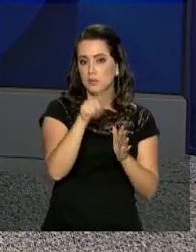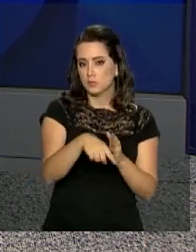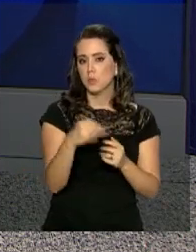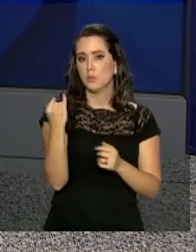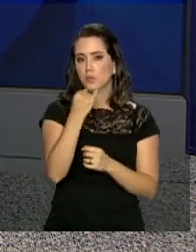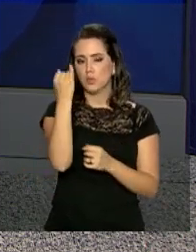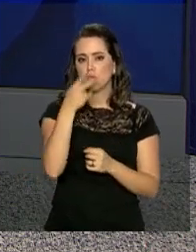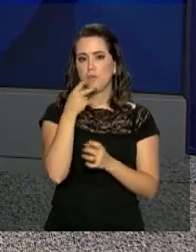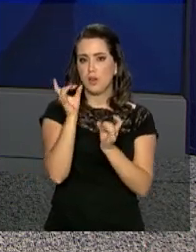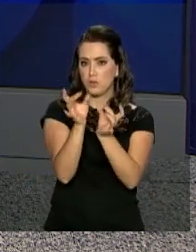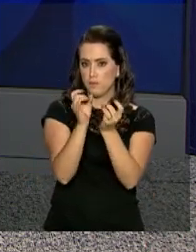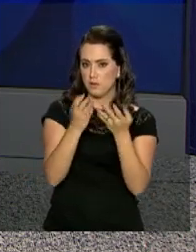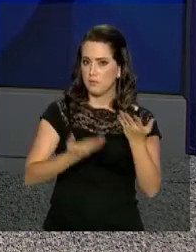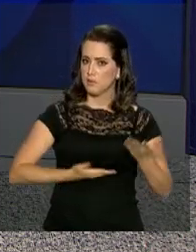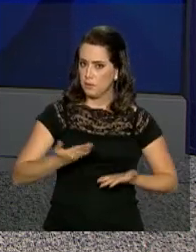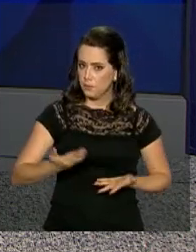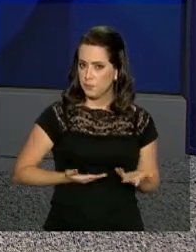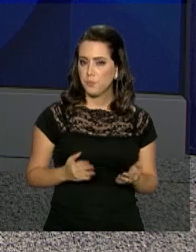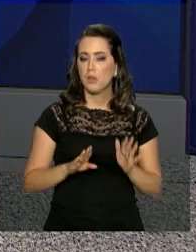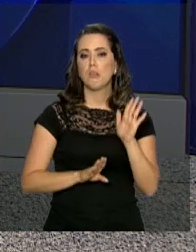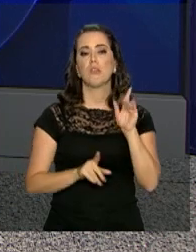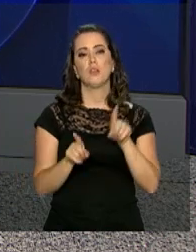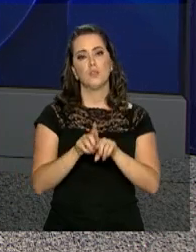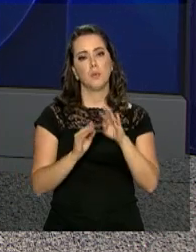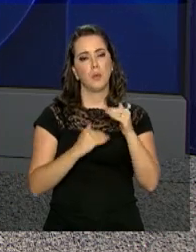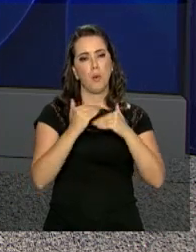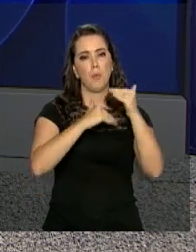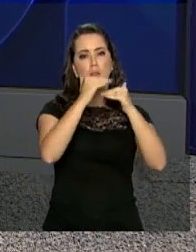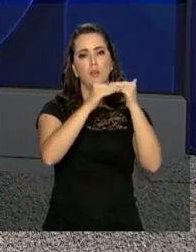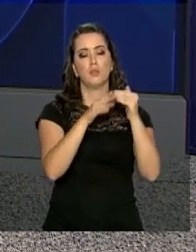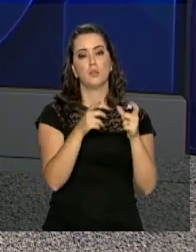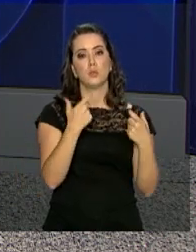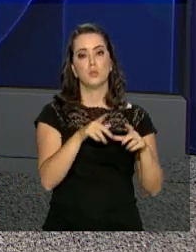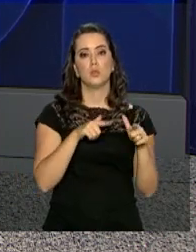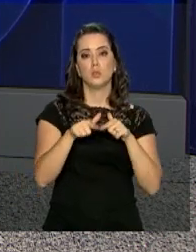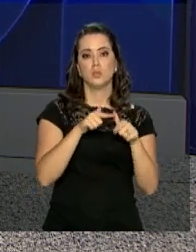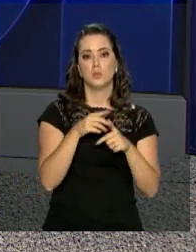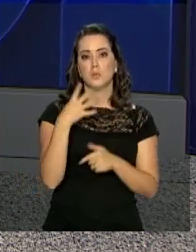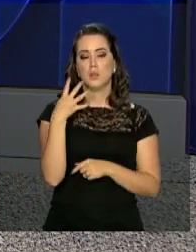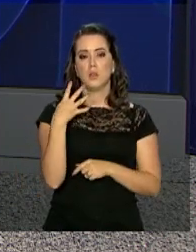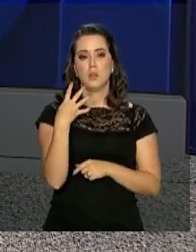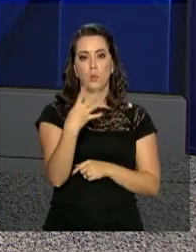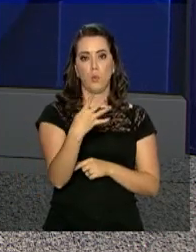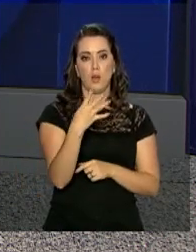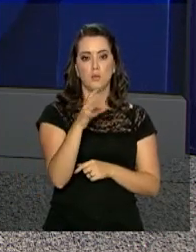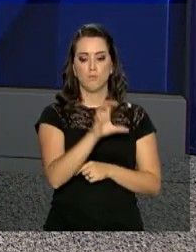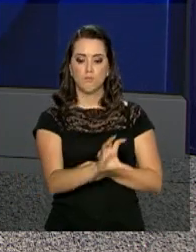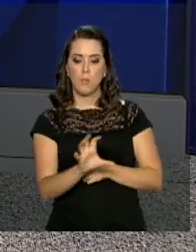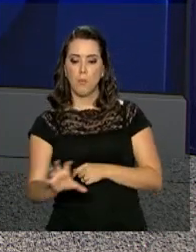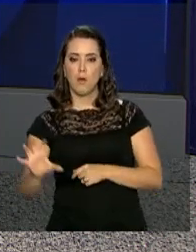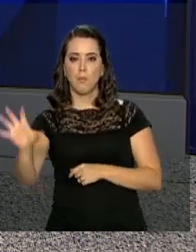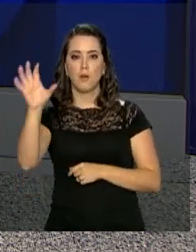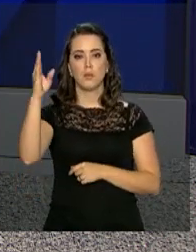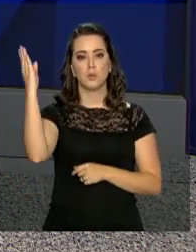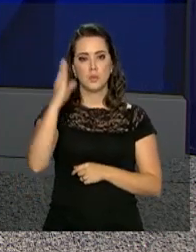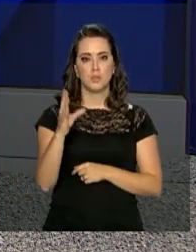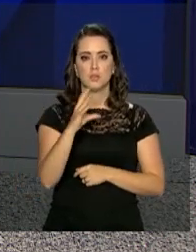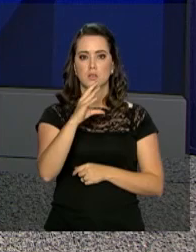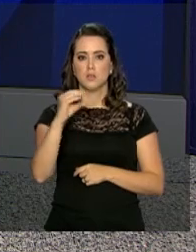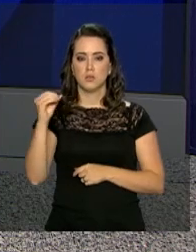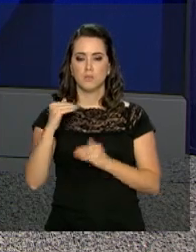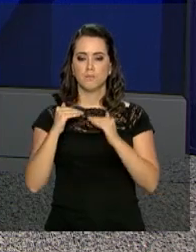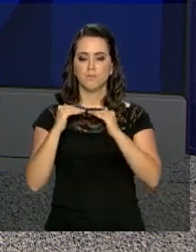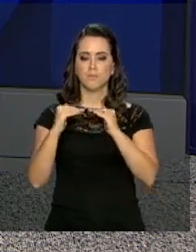para comércio e serviços. Houve aumento de postos de trabalho em quatro das cinco regiões do Brasil. O centro-oeste se